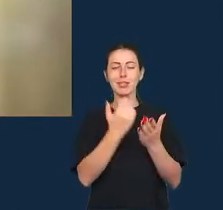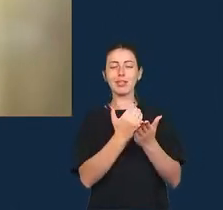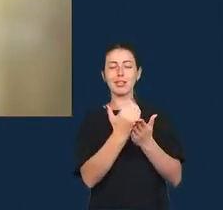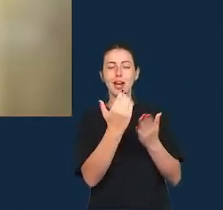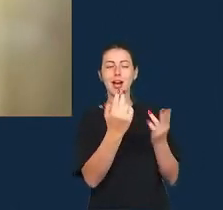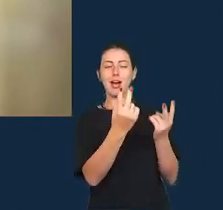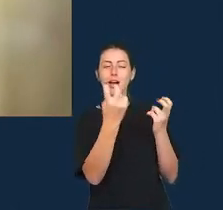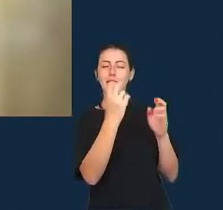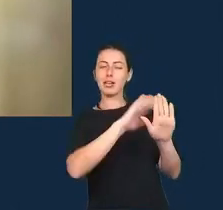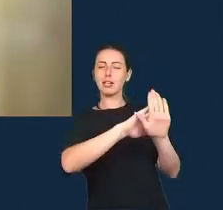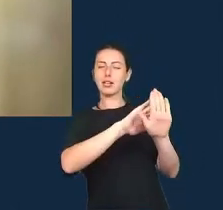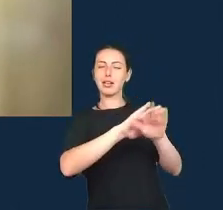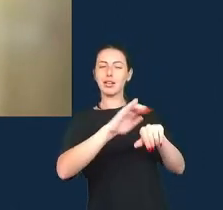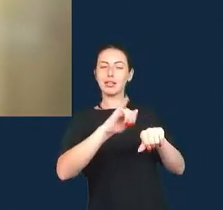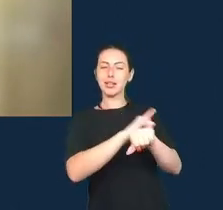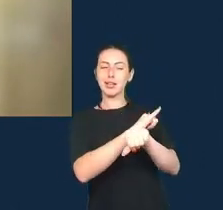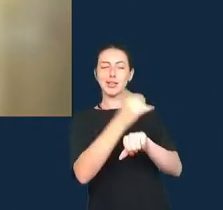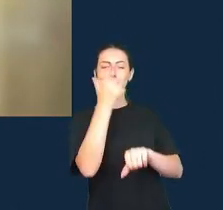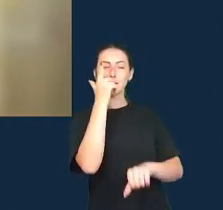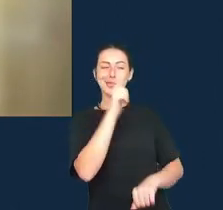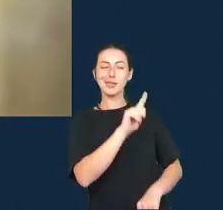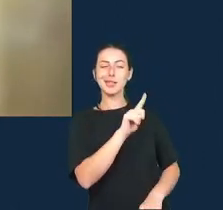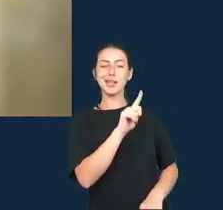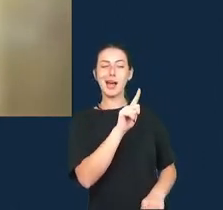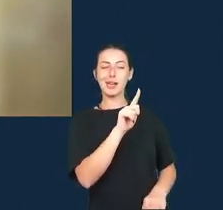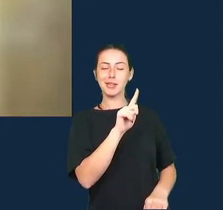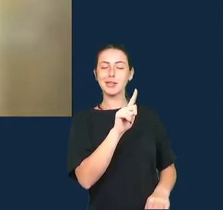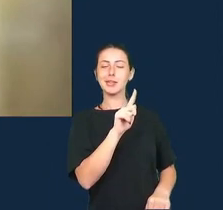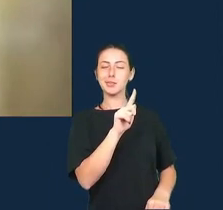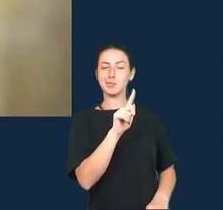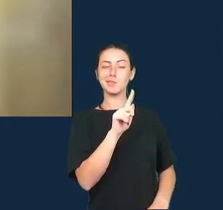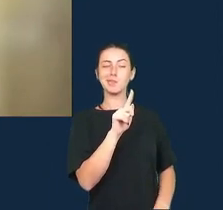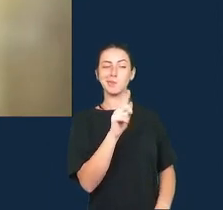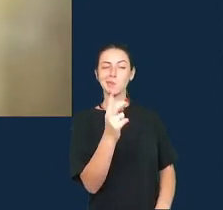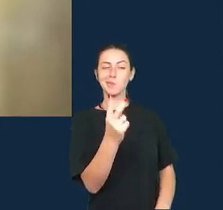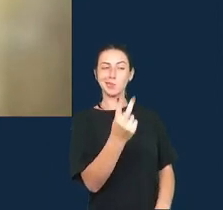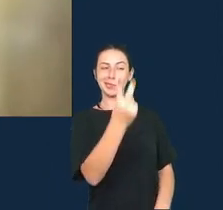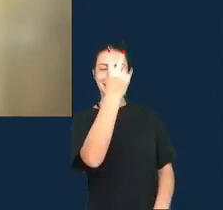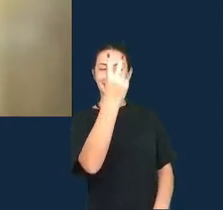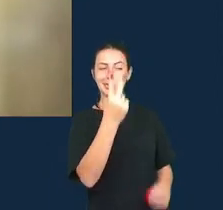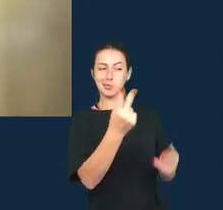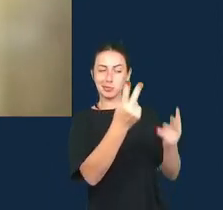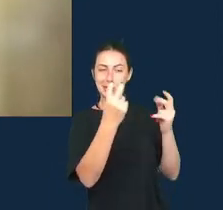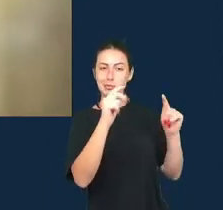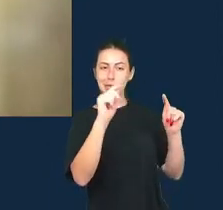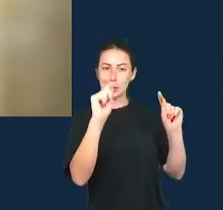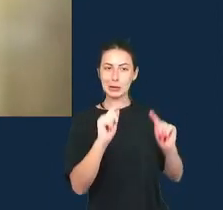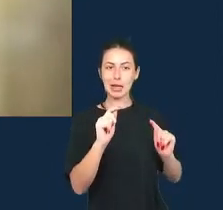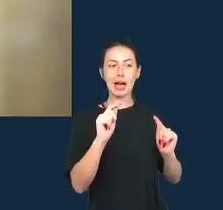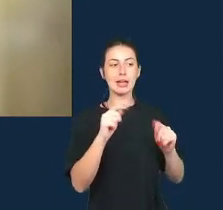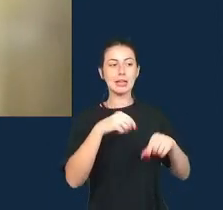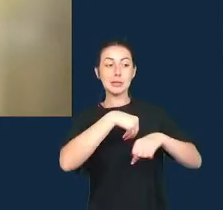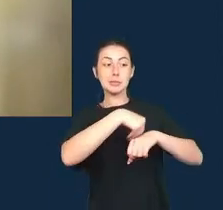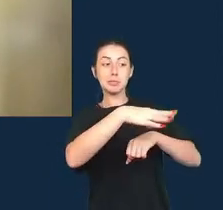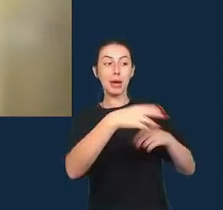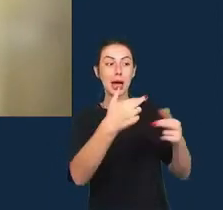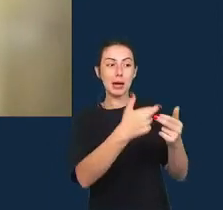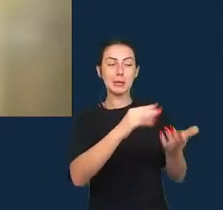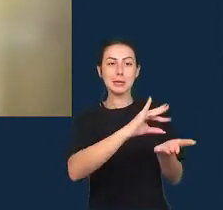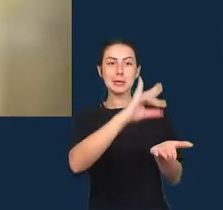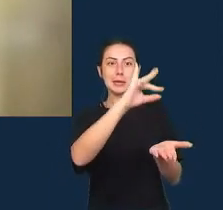construirmos como a Liliana falou um entendimento mais realista de como os dados operam